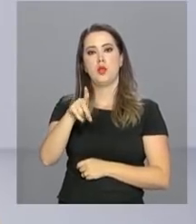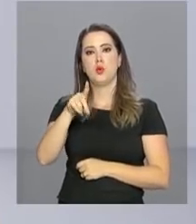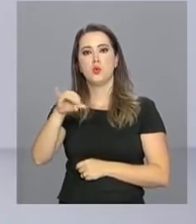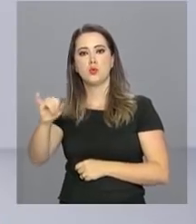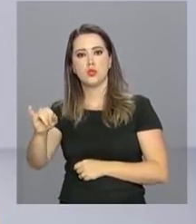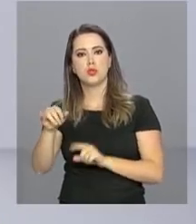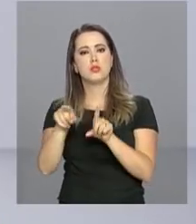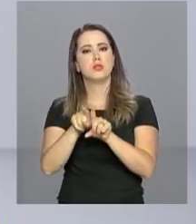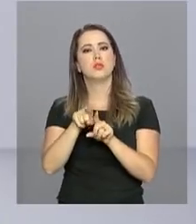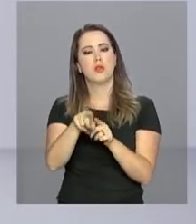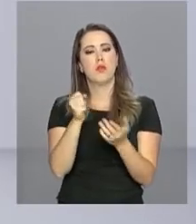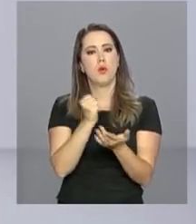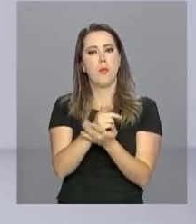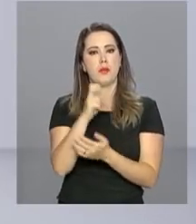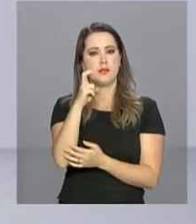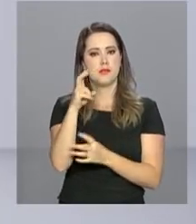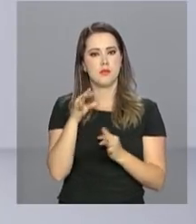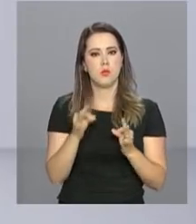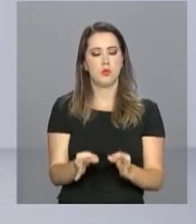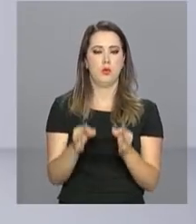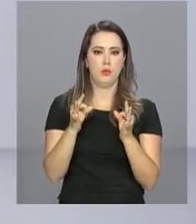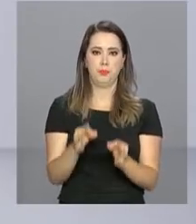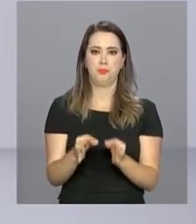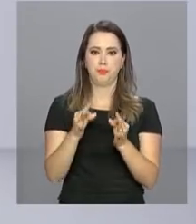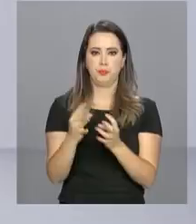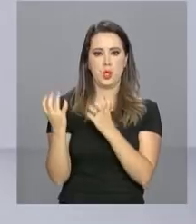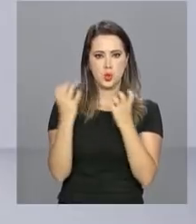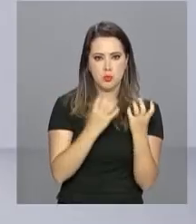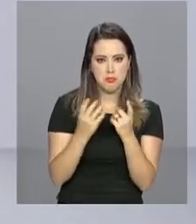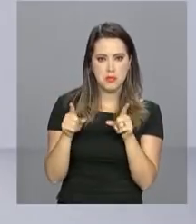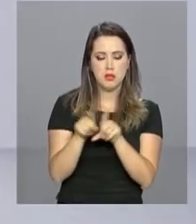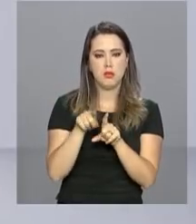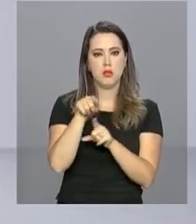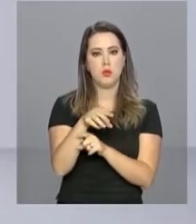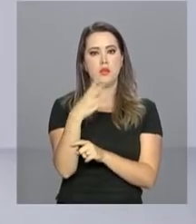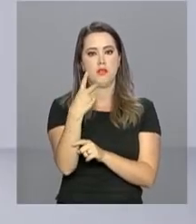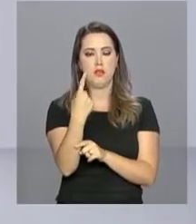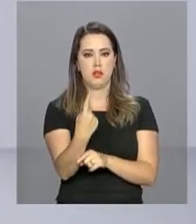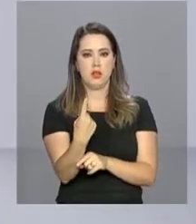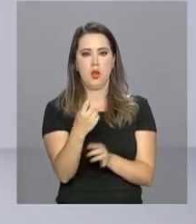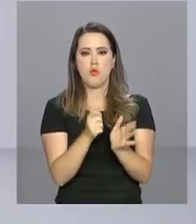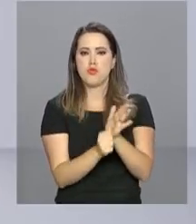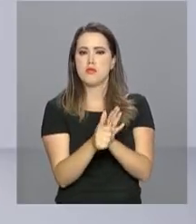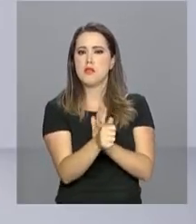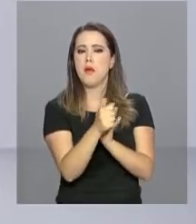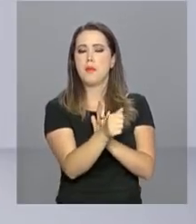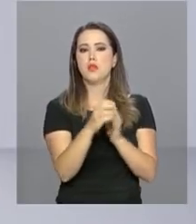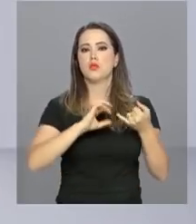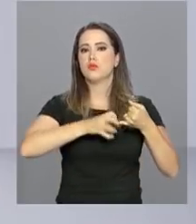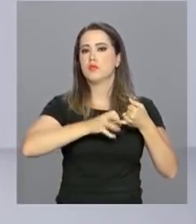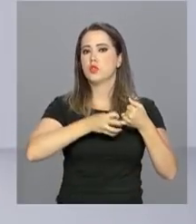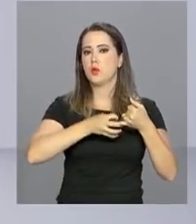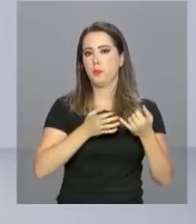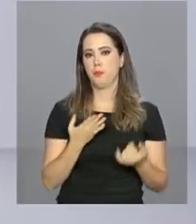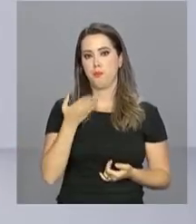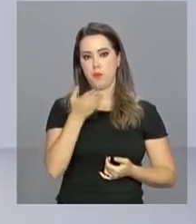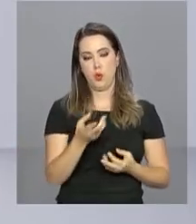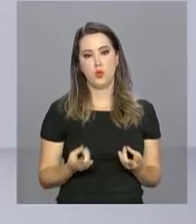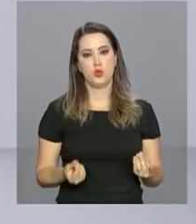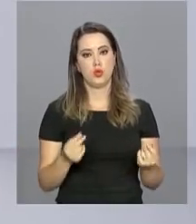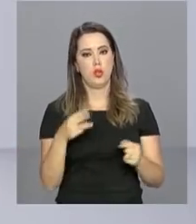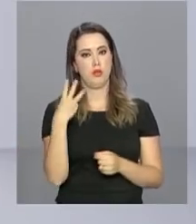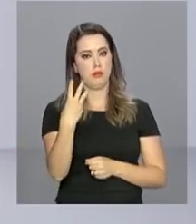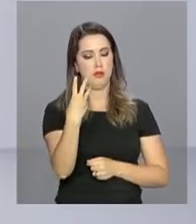companhia vai comprar quase 5 toneladas de sementes de milho e 31 toneladas de sementes de feijão. Os recursos